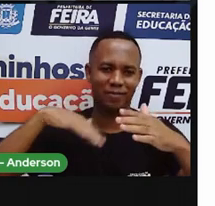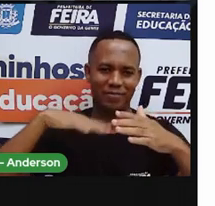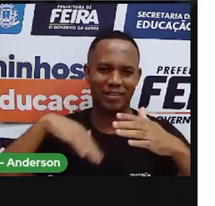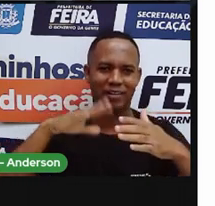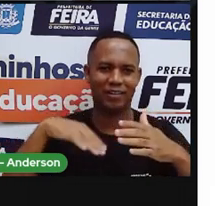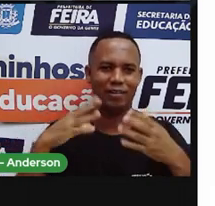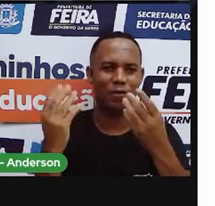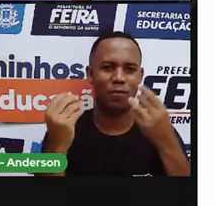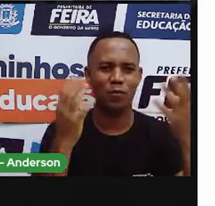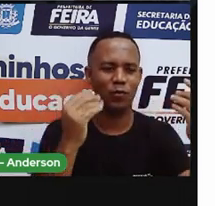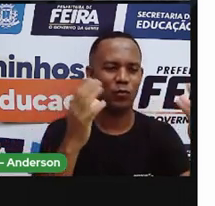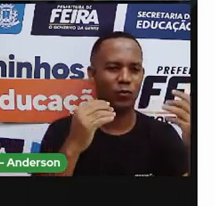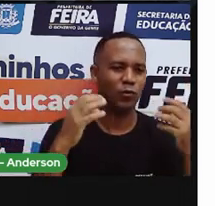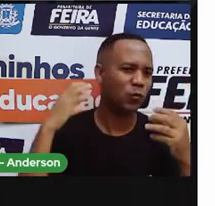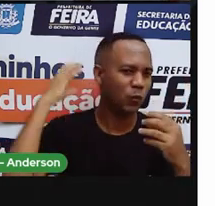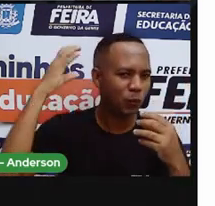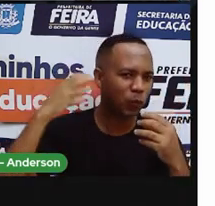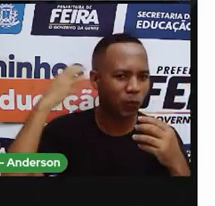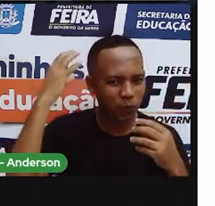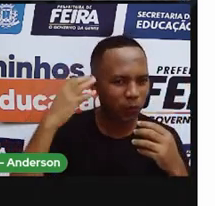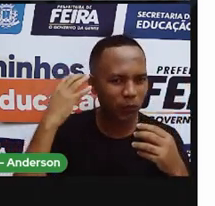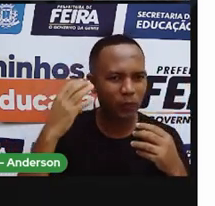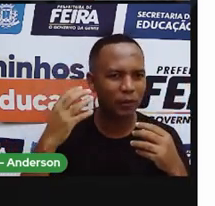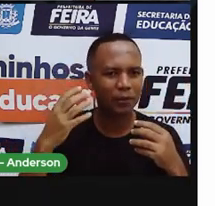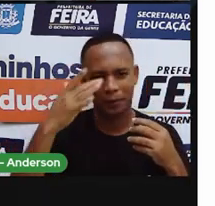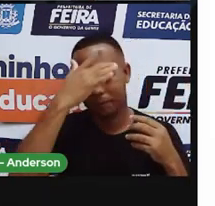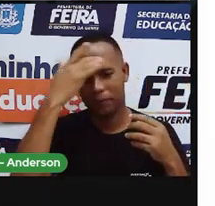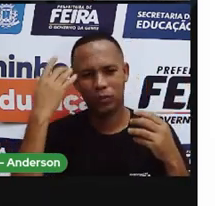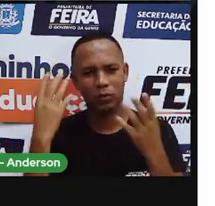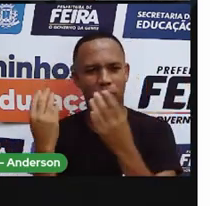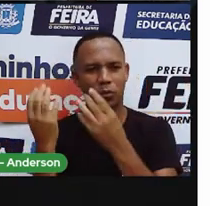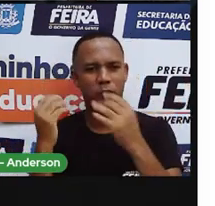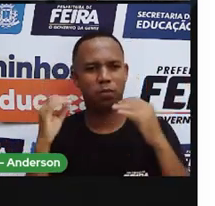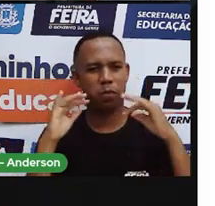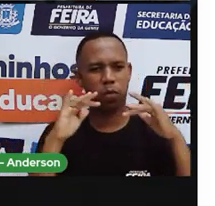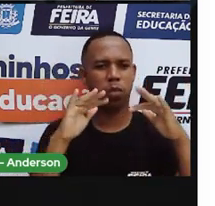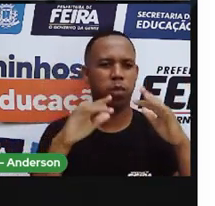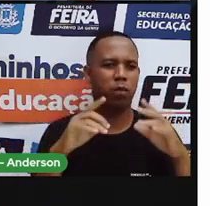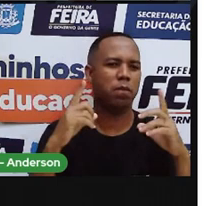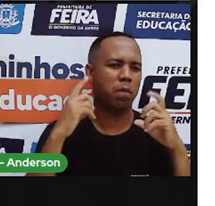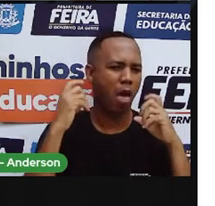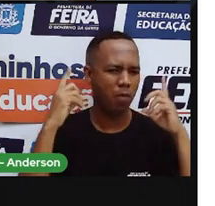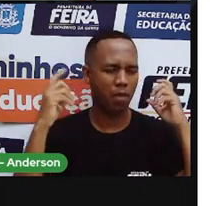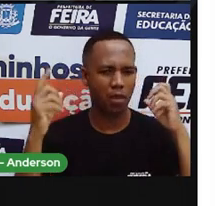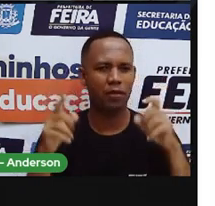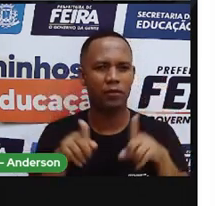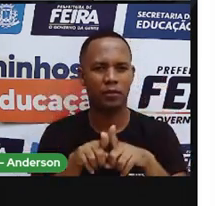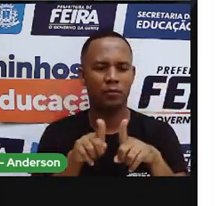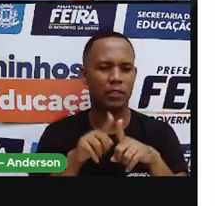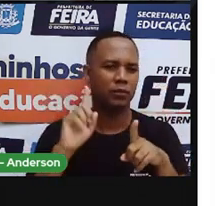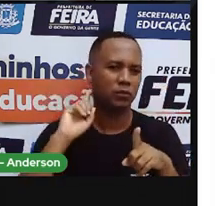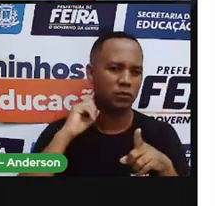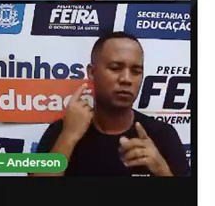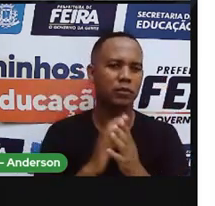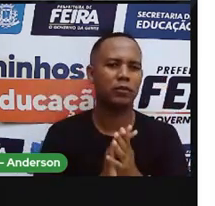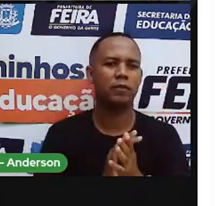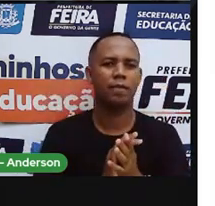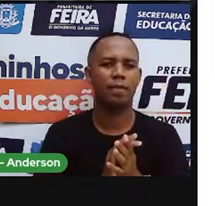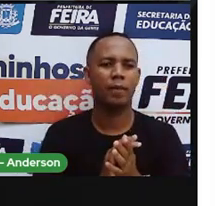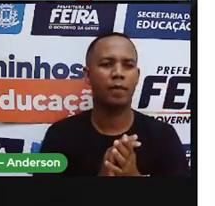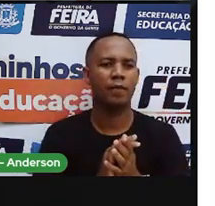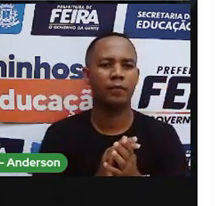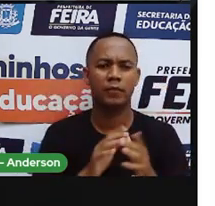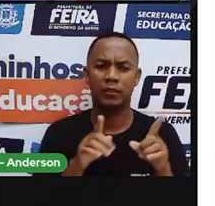mundaréu de som. Todo mundo ali reunido. Vários sons ao mesmo tempo. Poluição sonora. Tá? No Micareta.